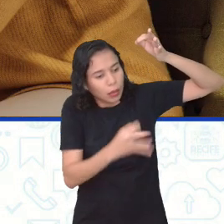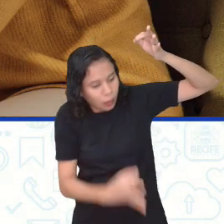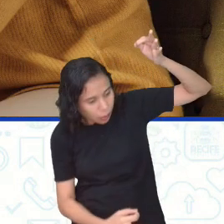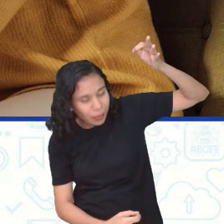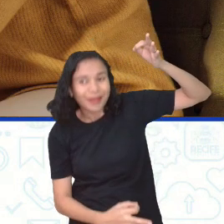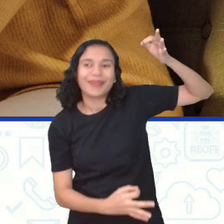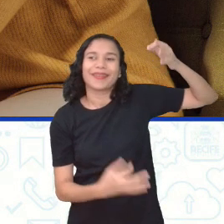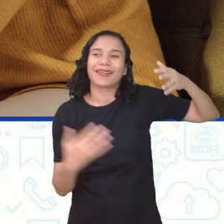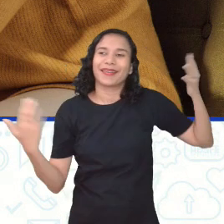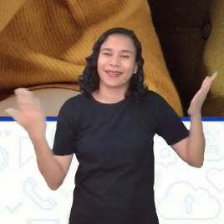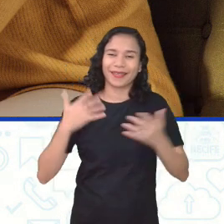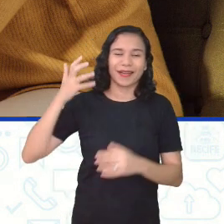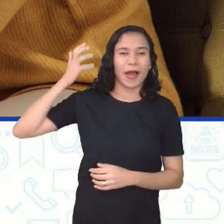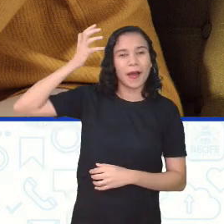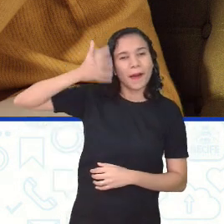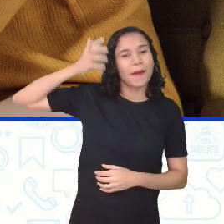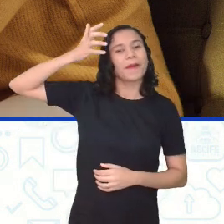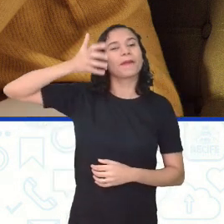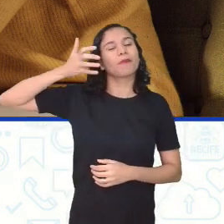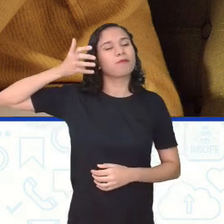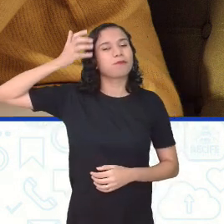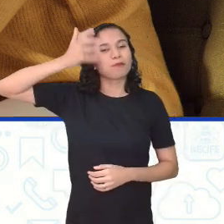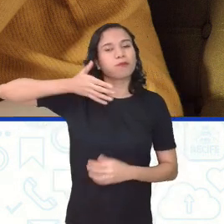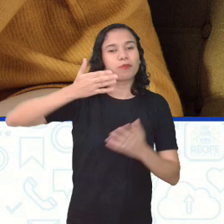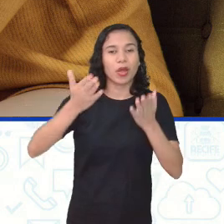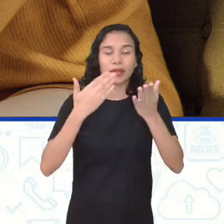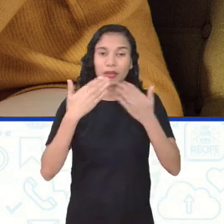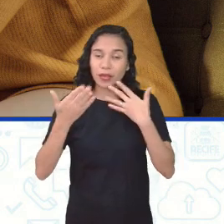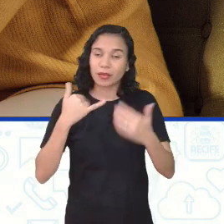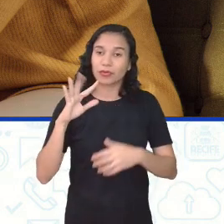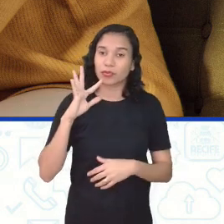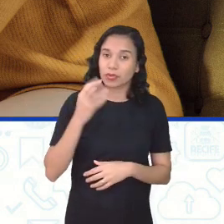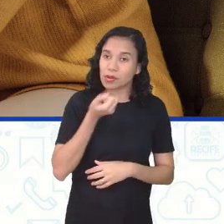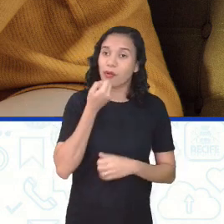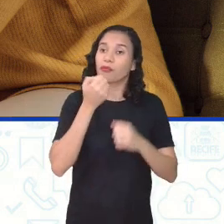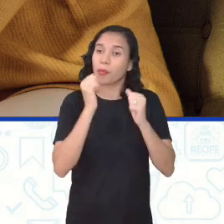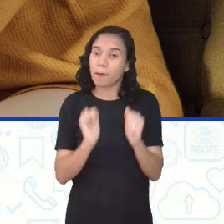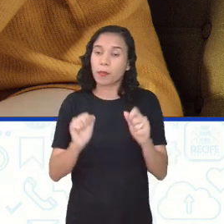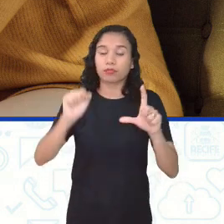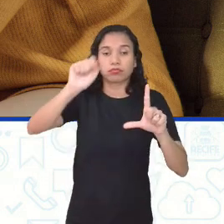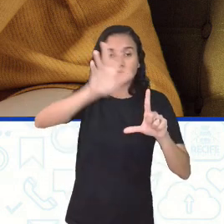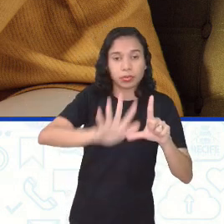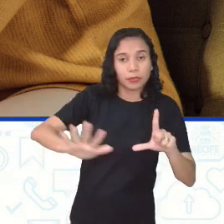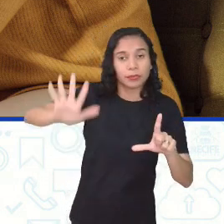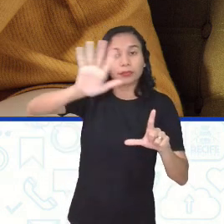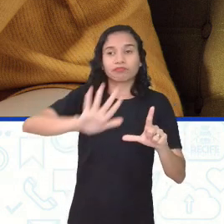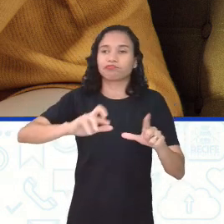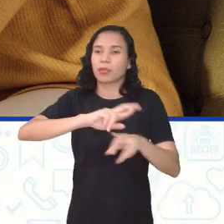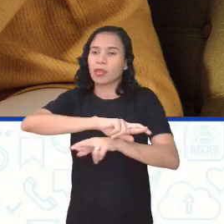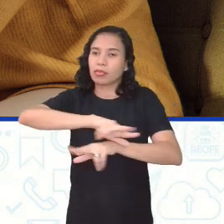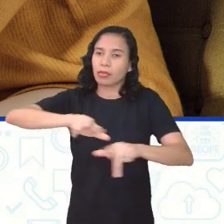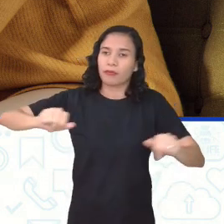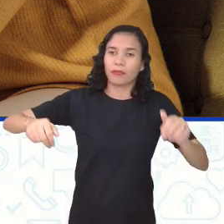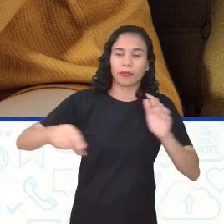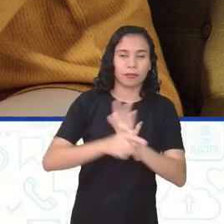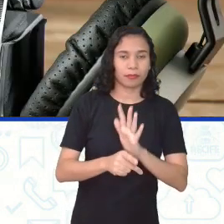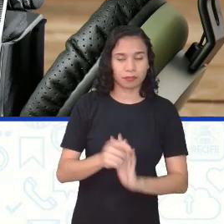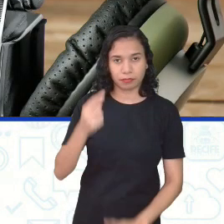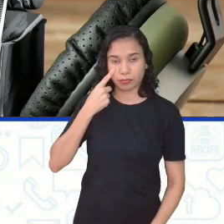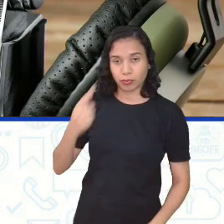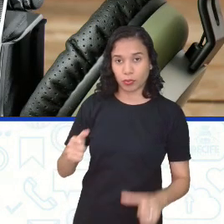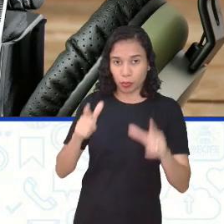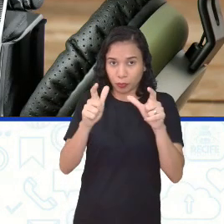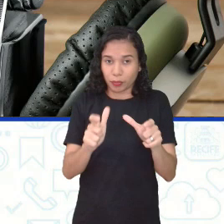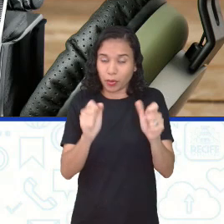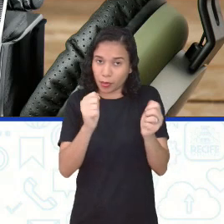Chegamos no podcast. O podcast é o É um arquivo de áudio que pode ser inserido em várias plataformas online, né? Eu trouxe Spotify, SoundCloud, Mixcloud,